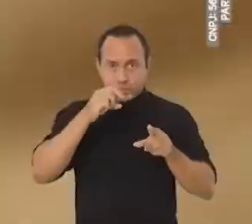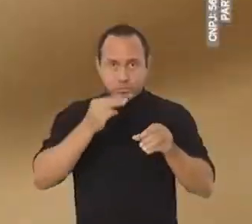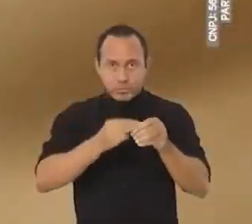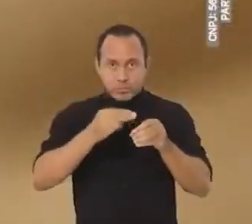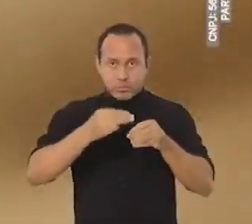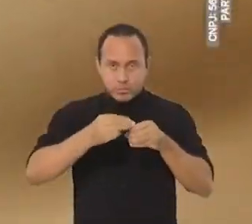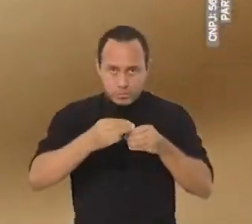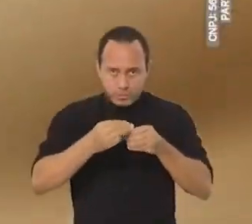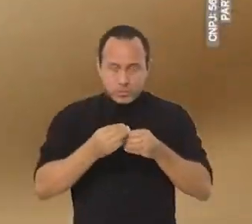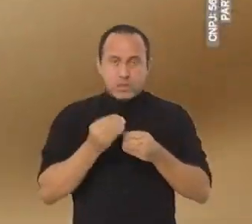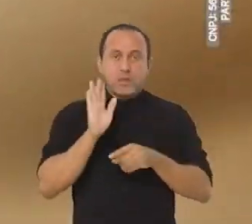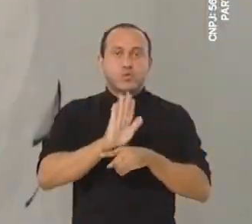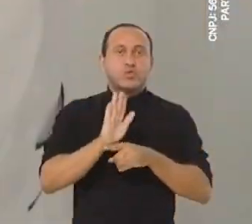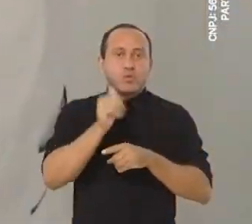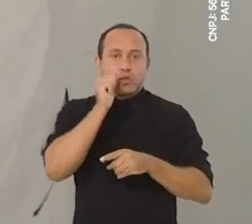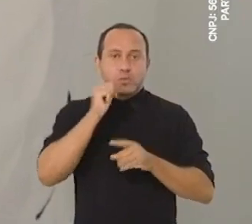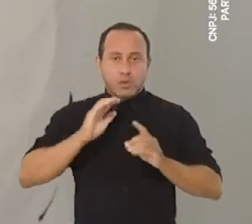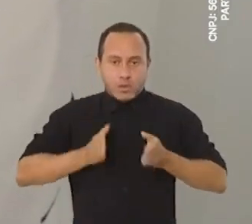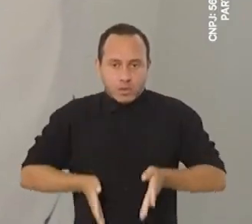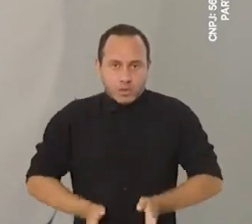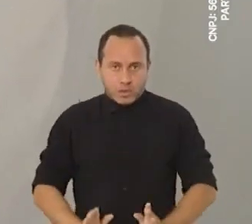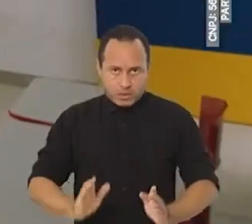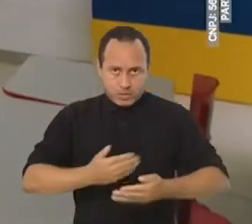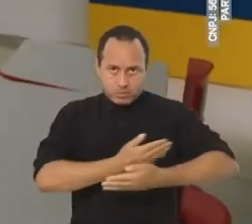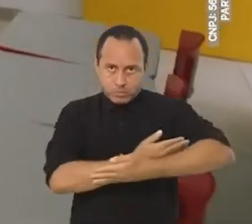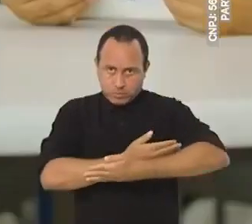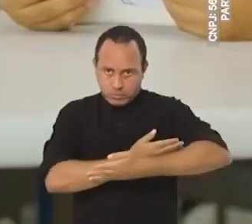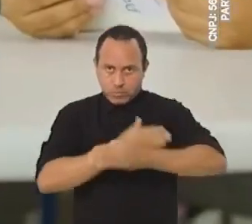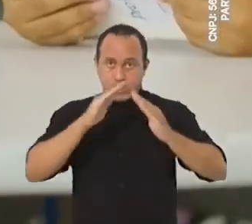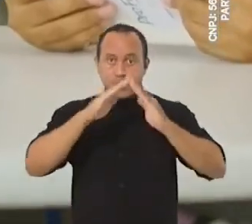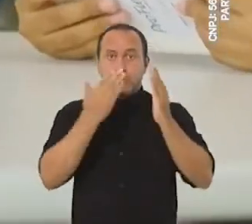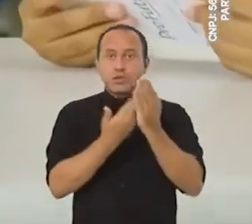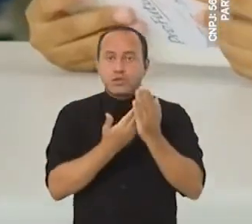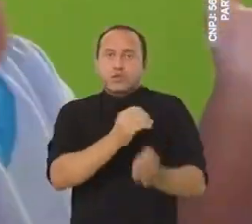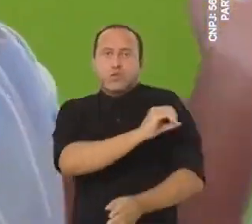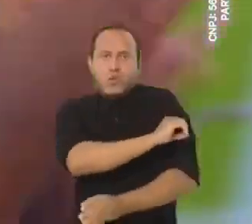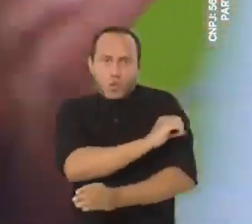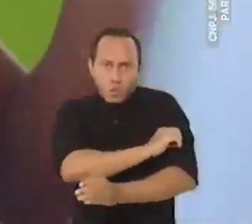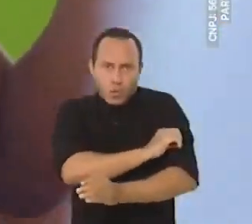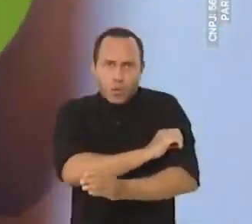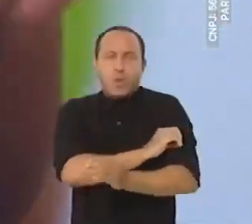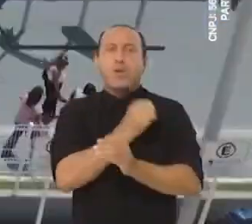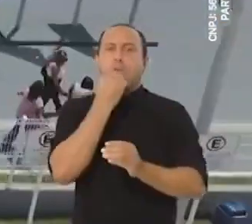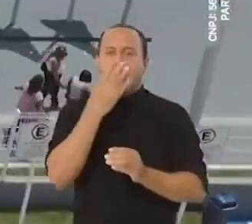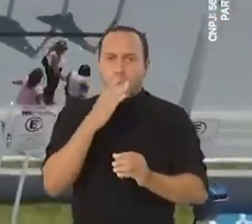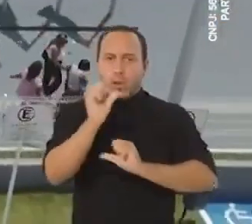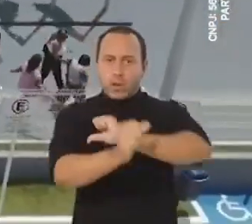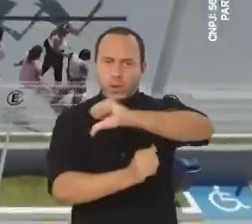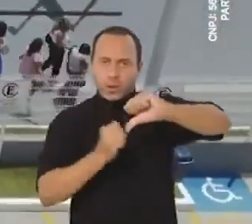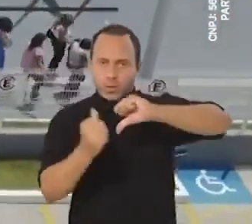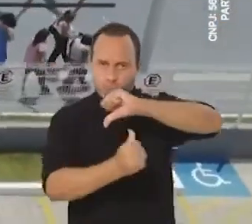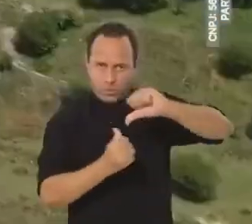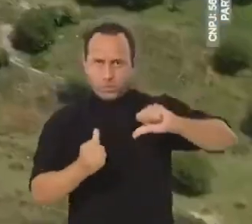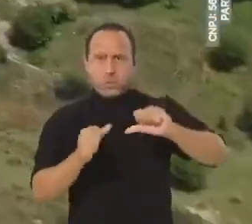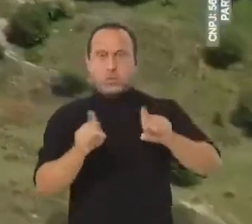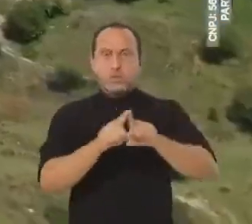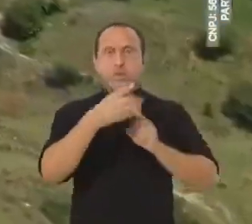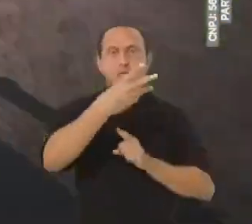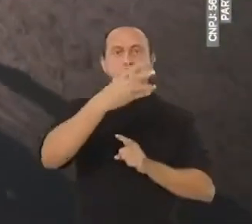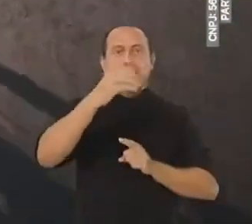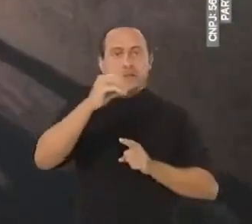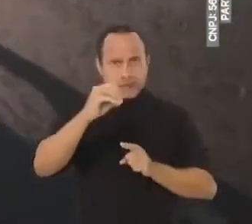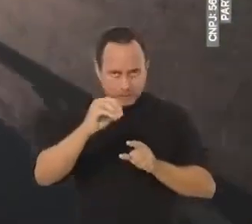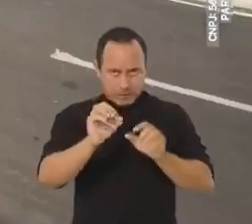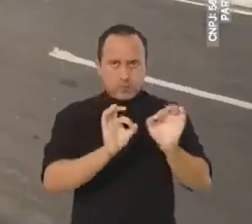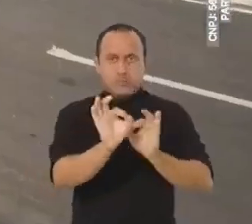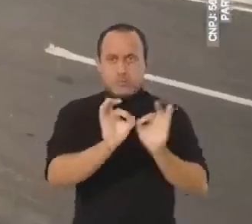municipal que dá dignidade às mulheres na hora do parto. Escolas e creches de primeiro mundo. E mudamos a face de mais